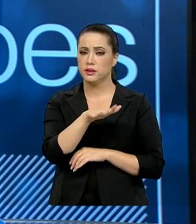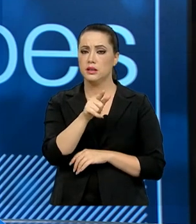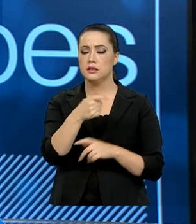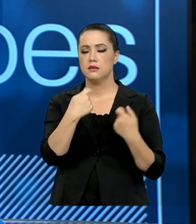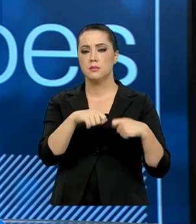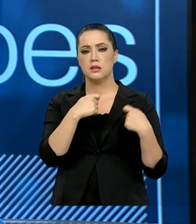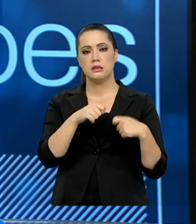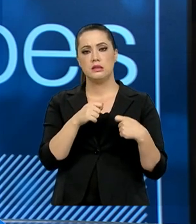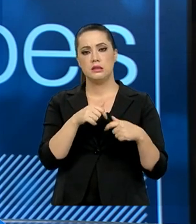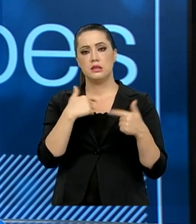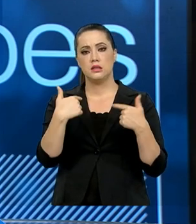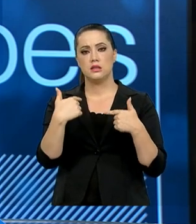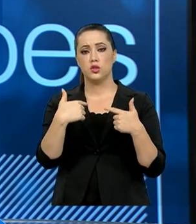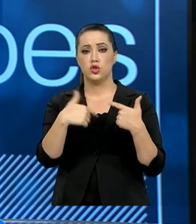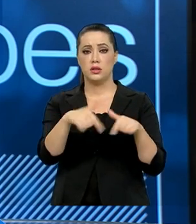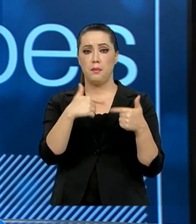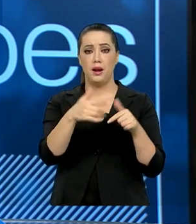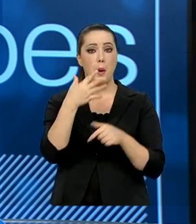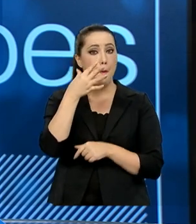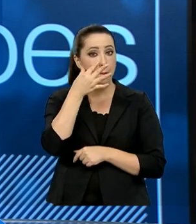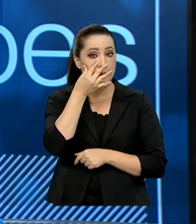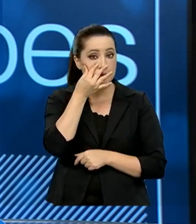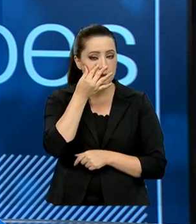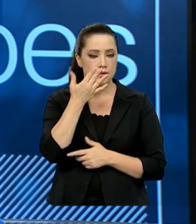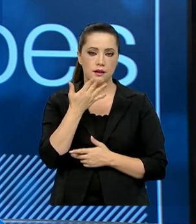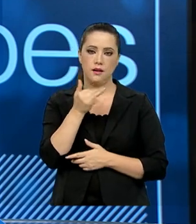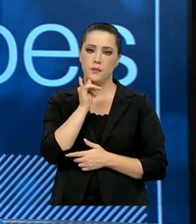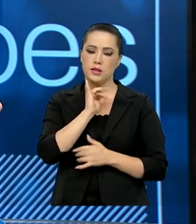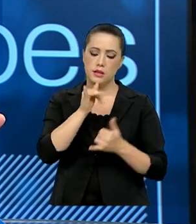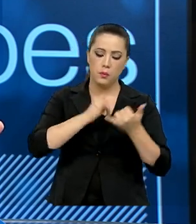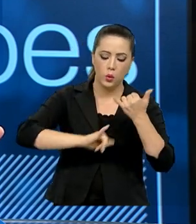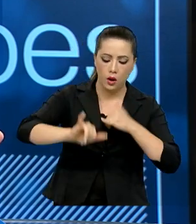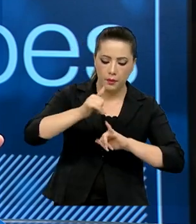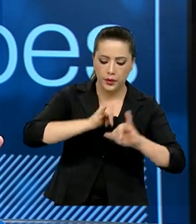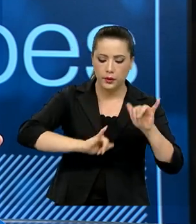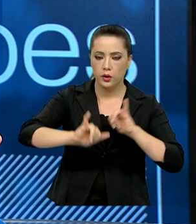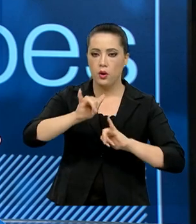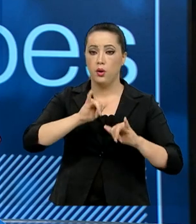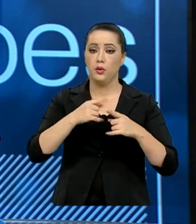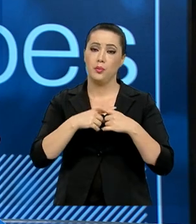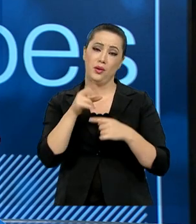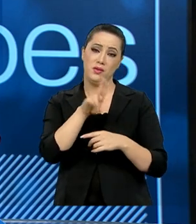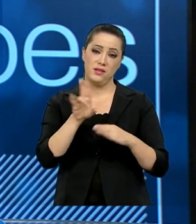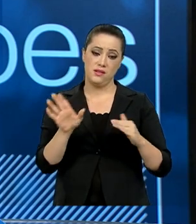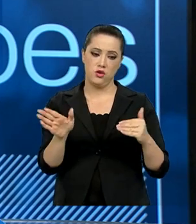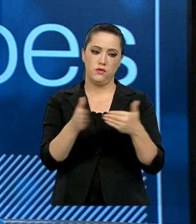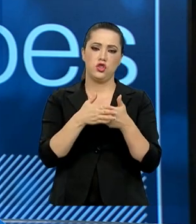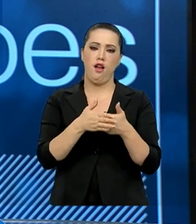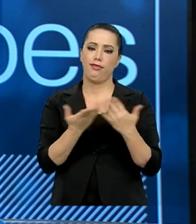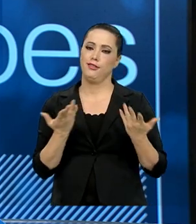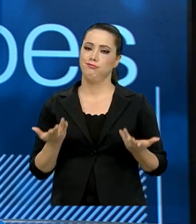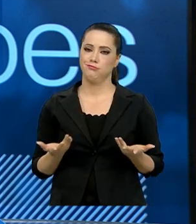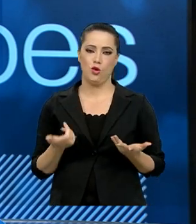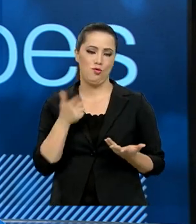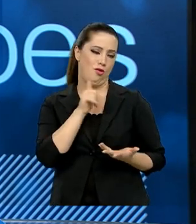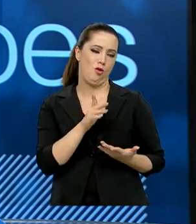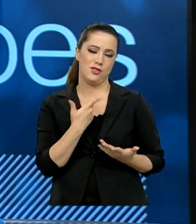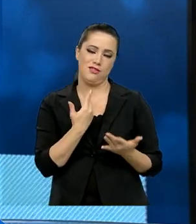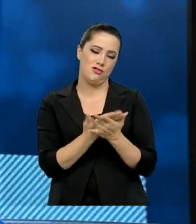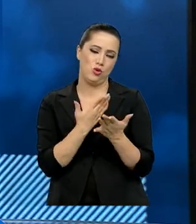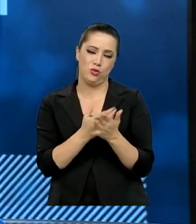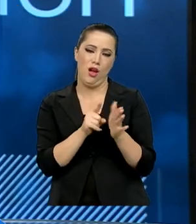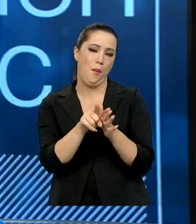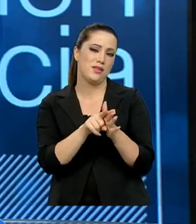precisam de atividades práticas. Seja nos laboratórios, que as universidades estavam fechadas, e alguns laboratórios